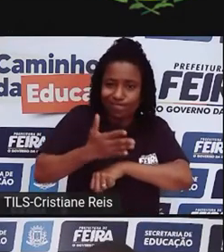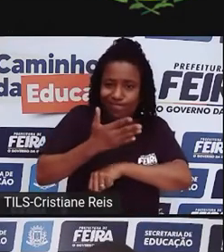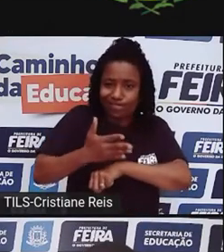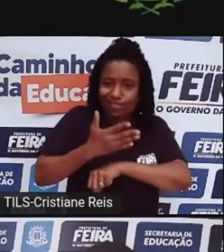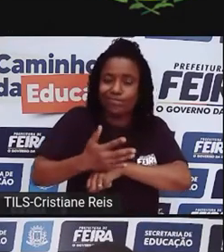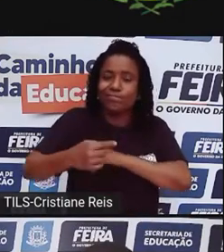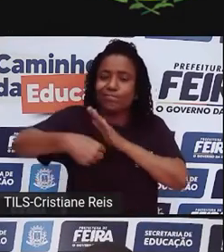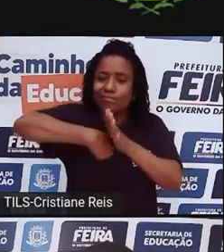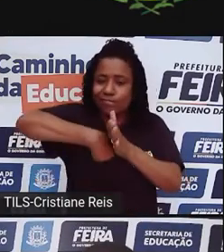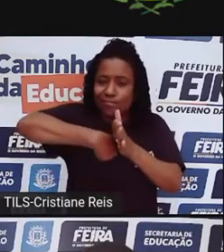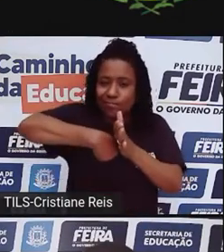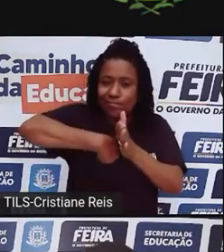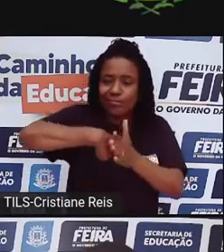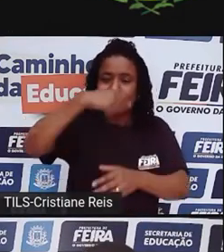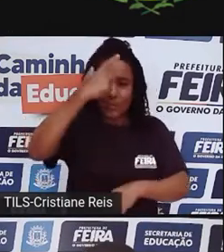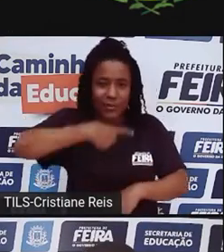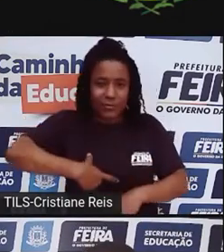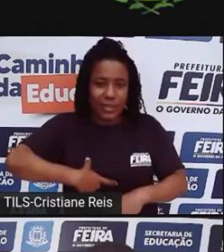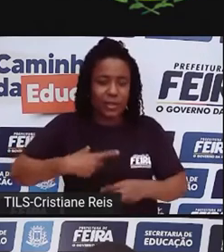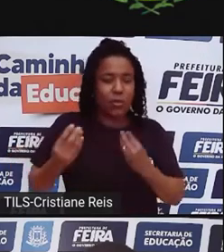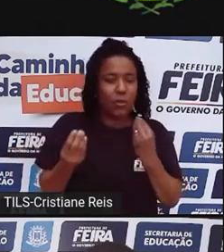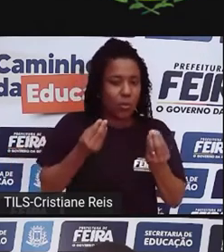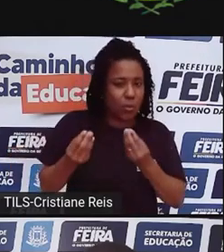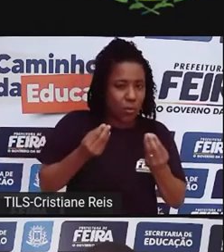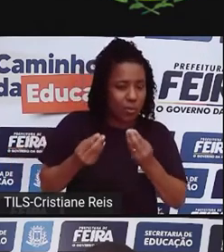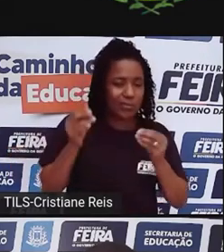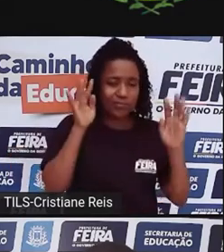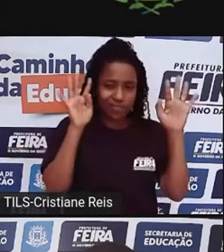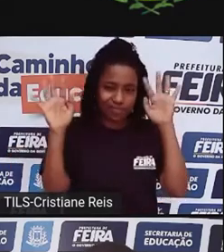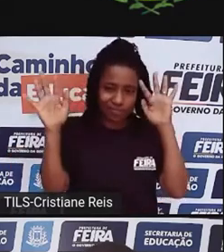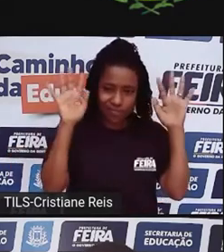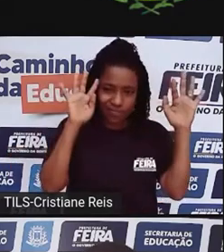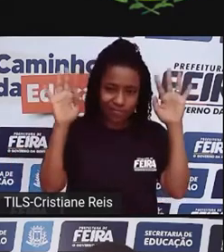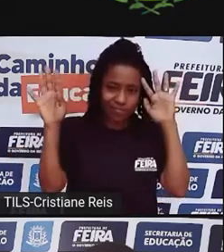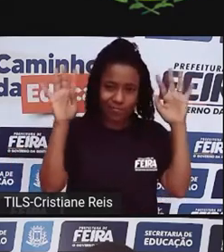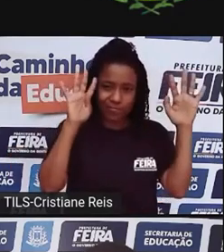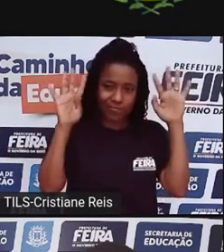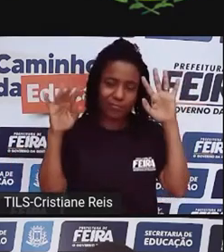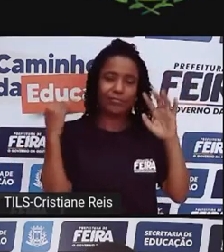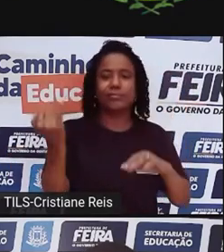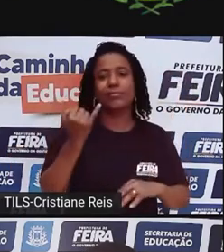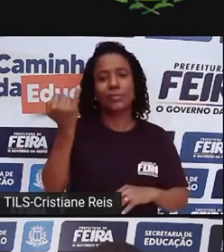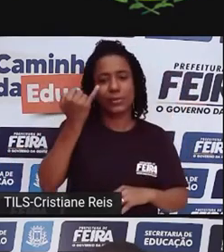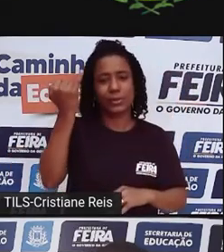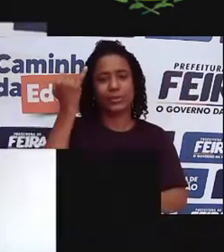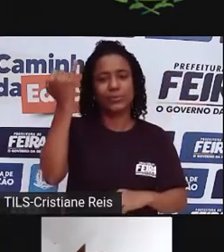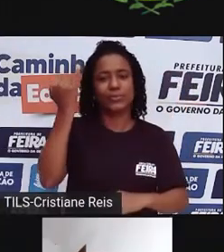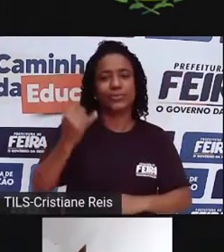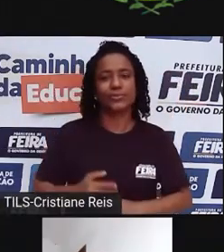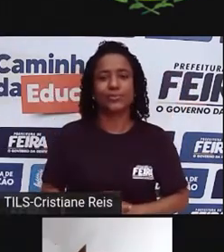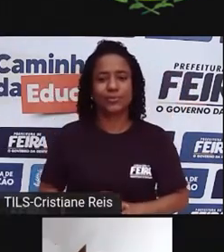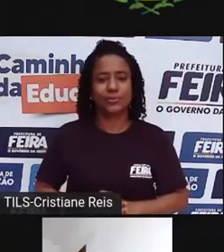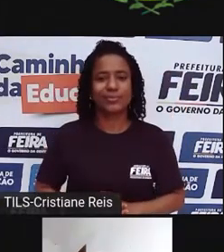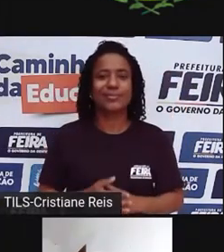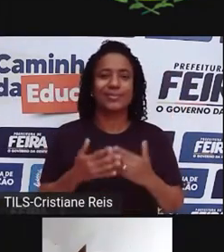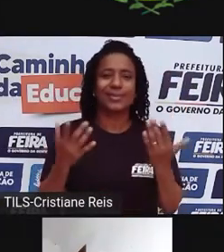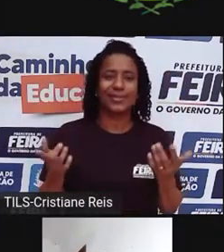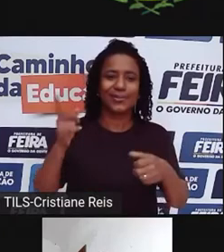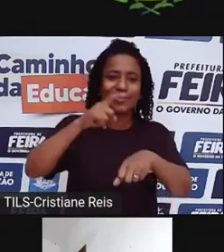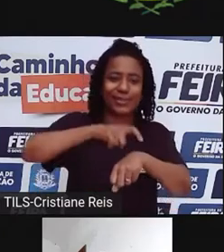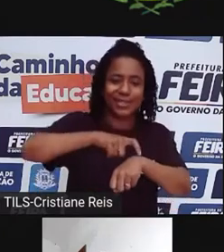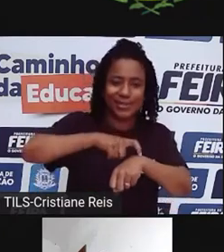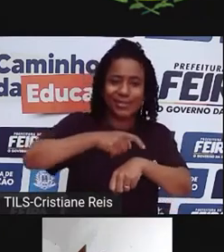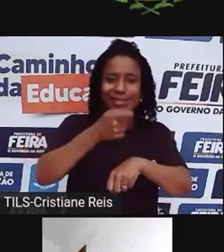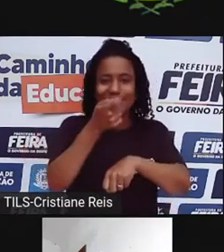Como você vem se constituindo? Como você vem se pensando? Pronto. Então, o nosso tempo está quase acabando,